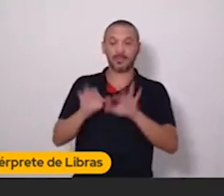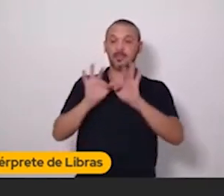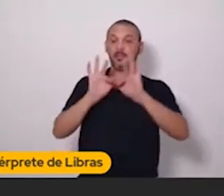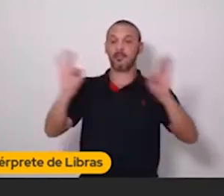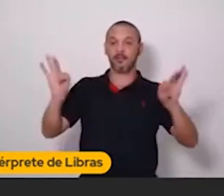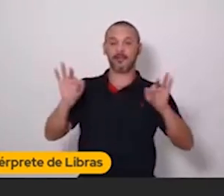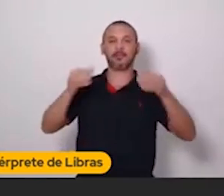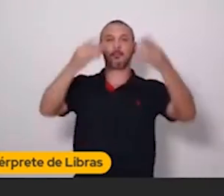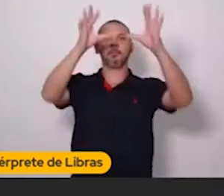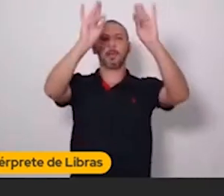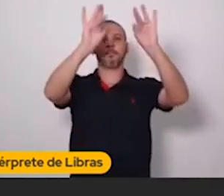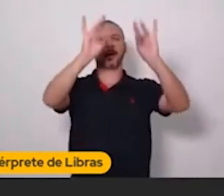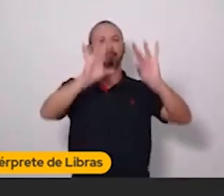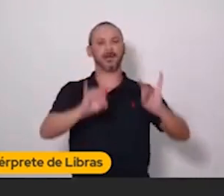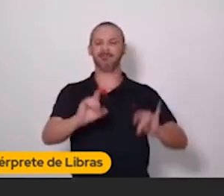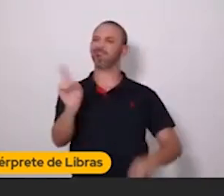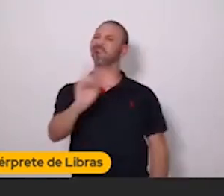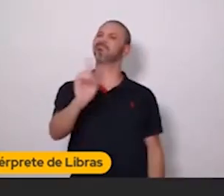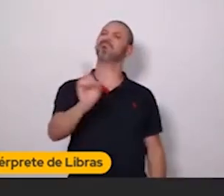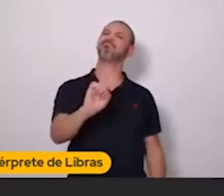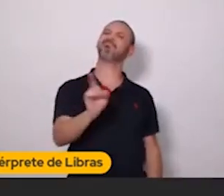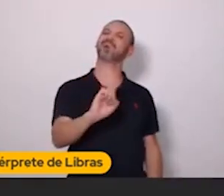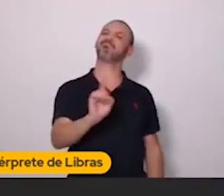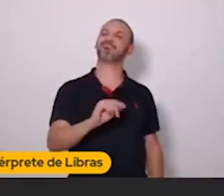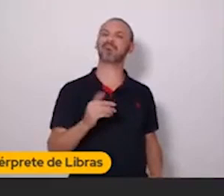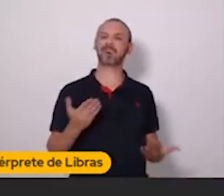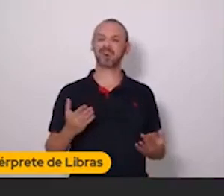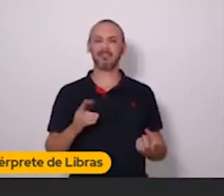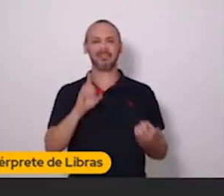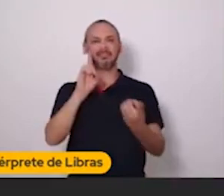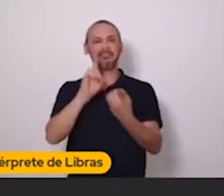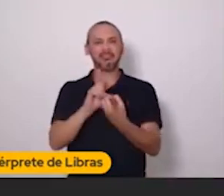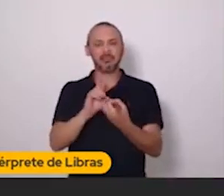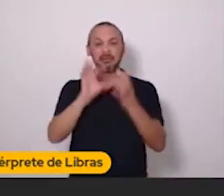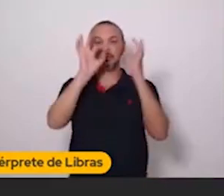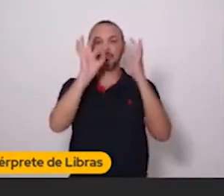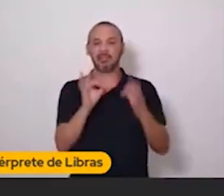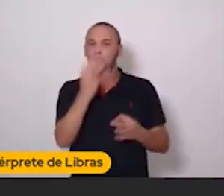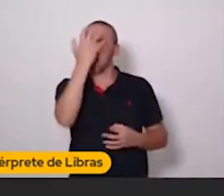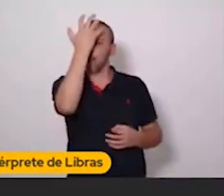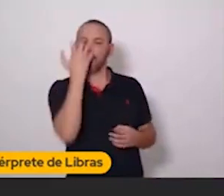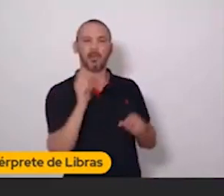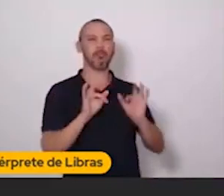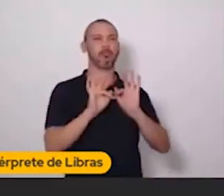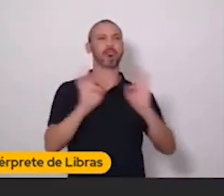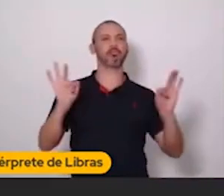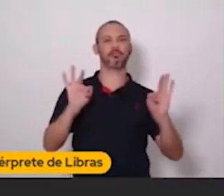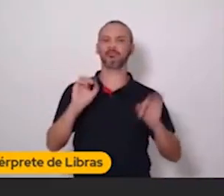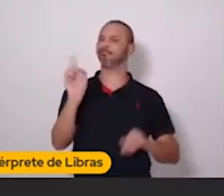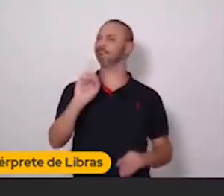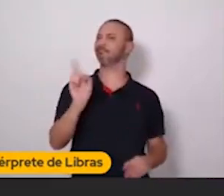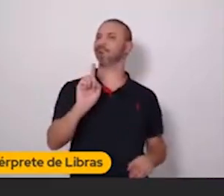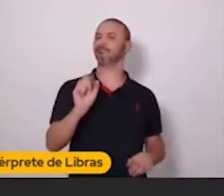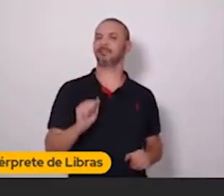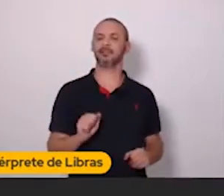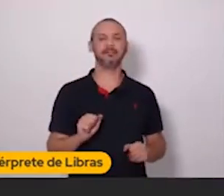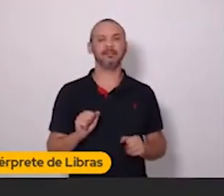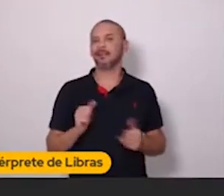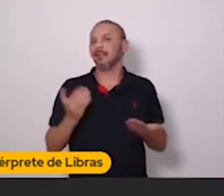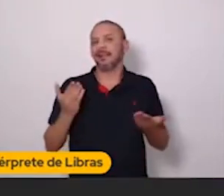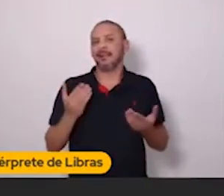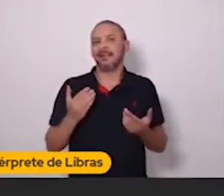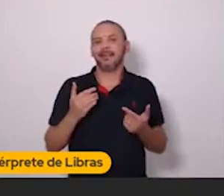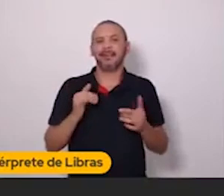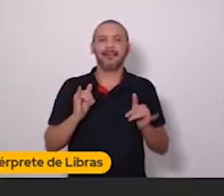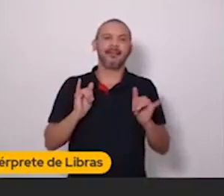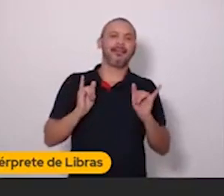formal da Netflix. Você não vai ter aquele atendimento muito formal e muito engessado. Não. Você vai ver eles